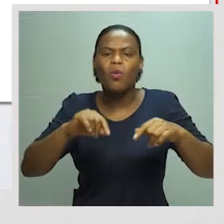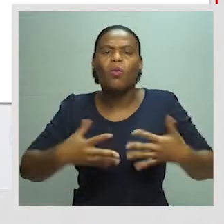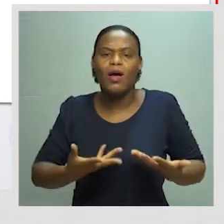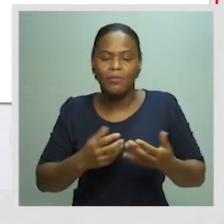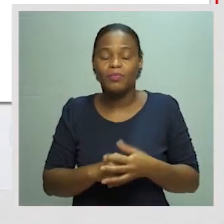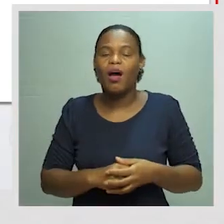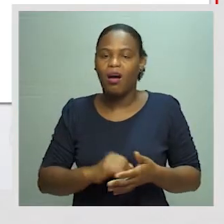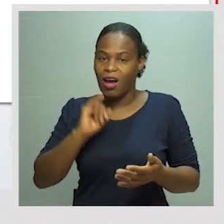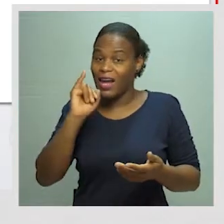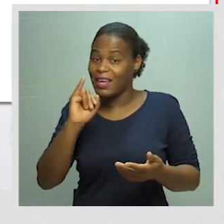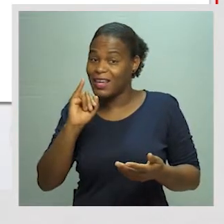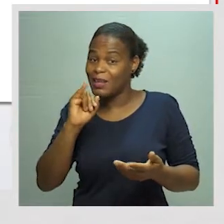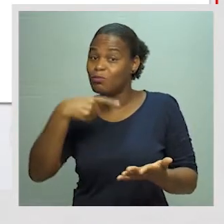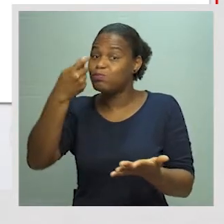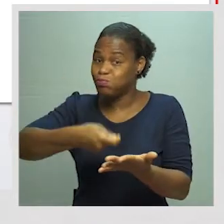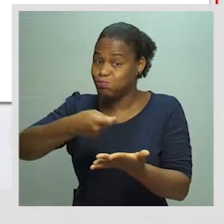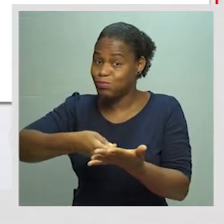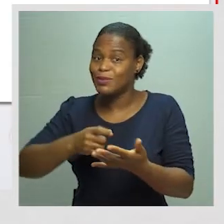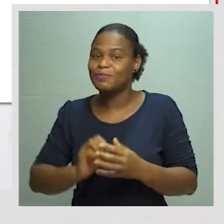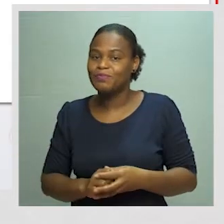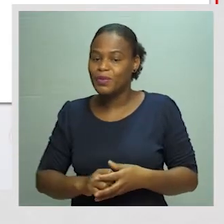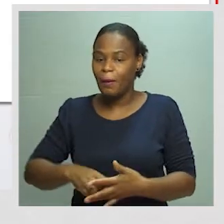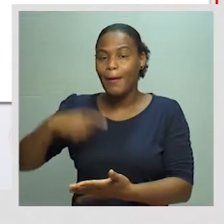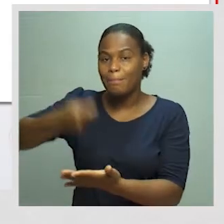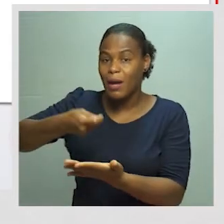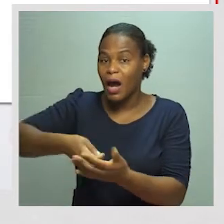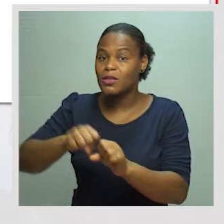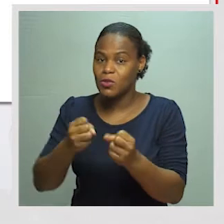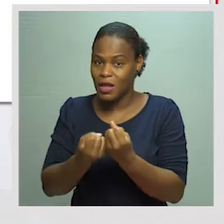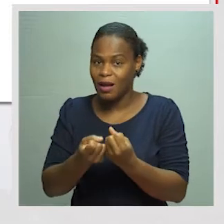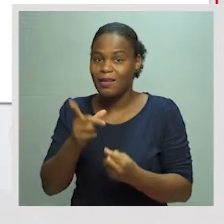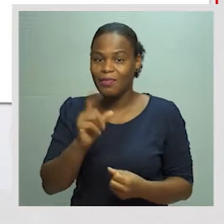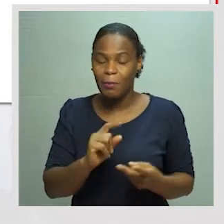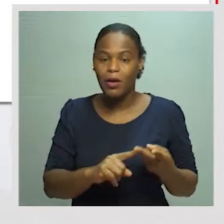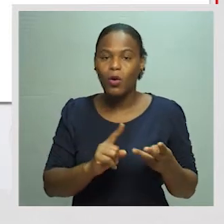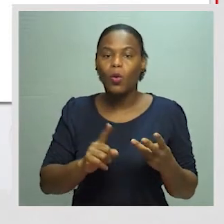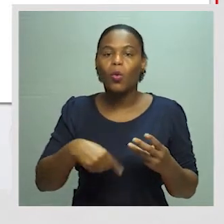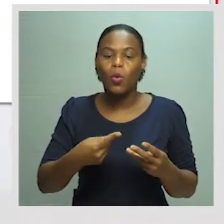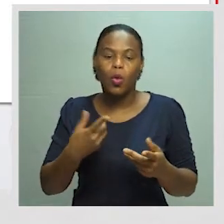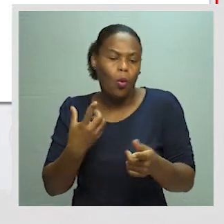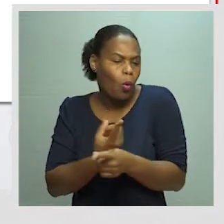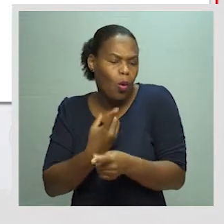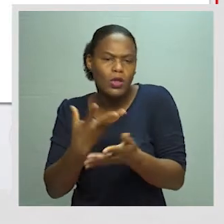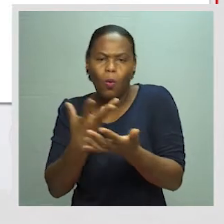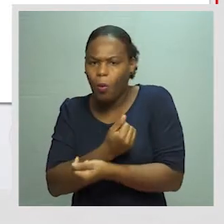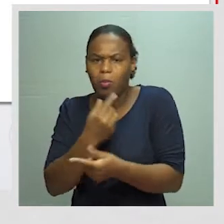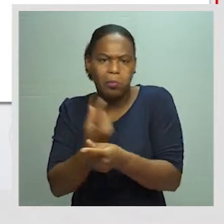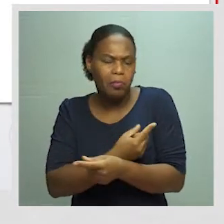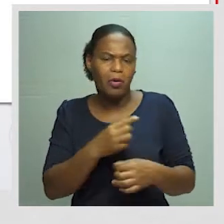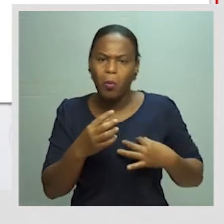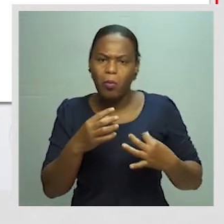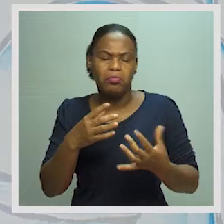Temos impostos e contribuições sociais. Mais fluxo de saída. Nós temos despesa de consumo. Nós temos mais